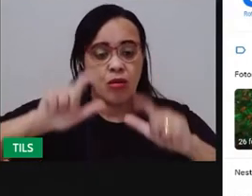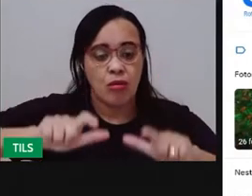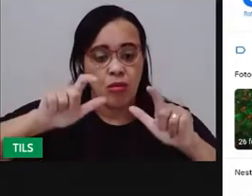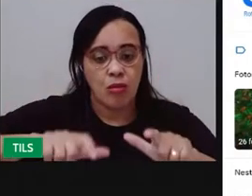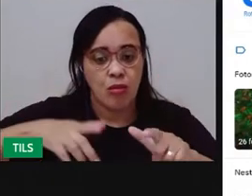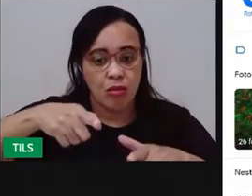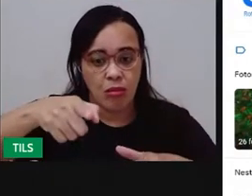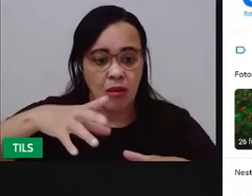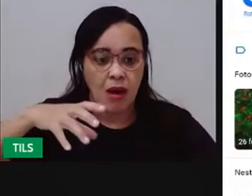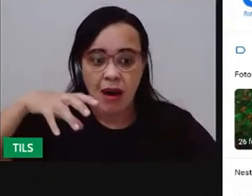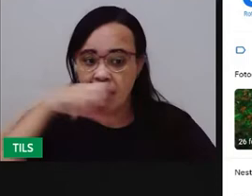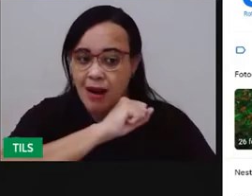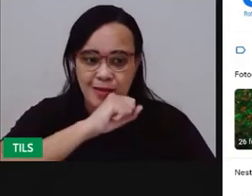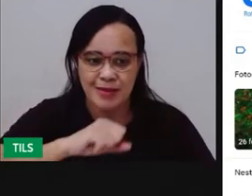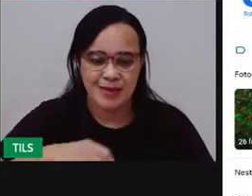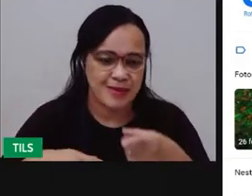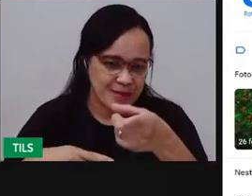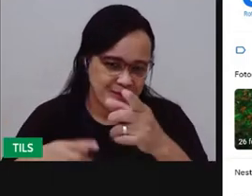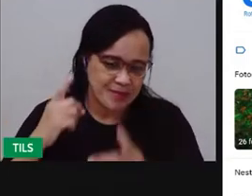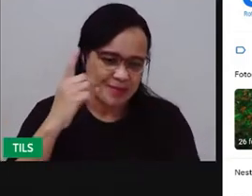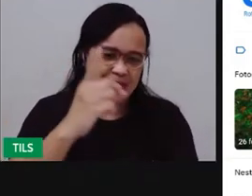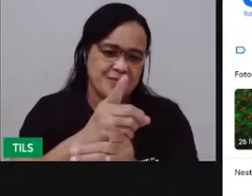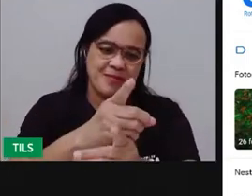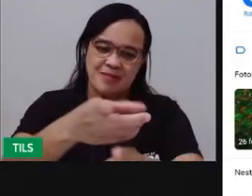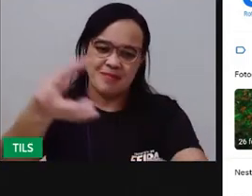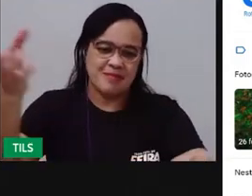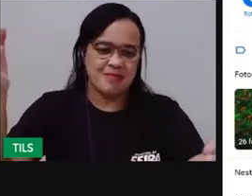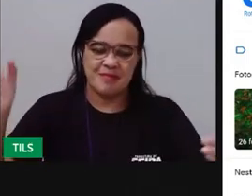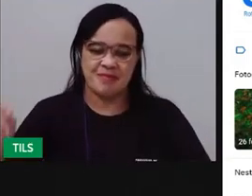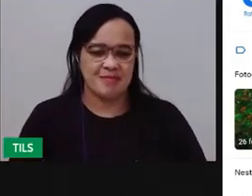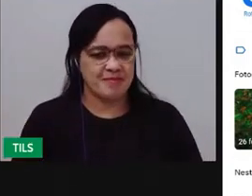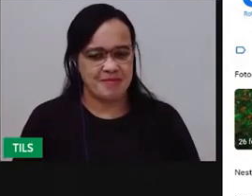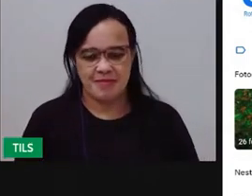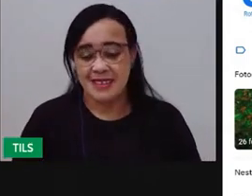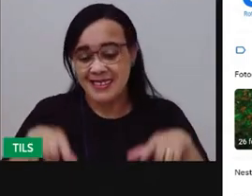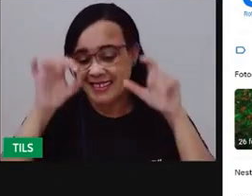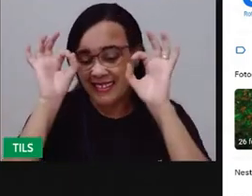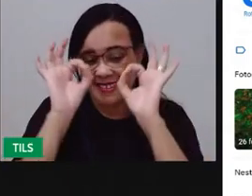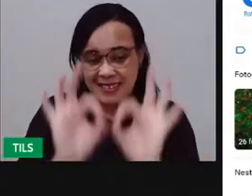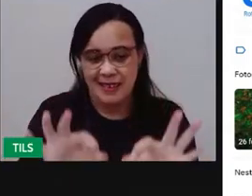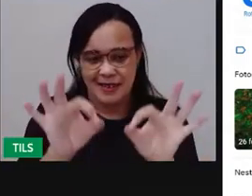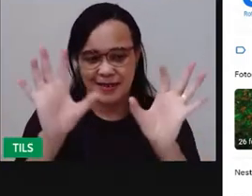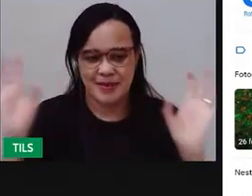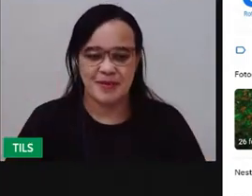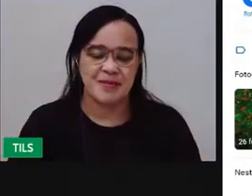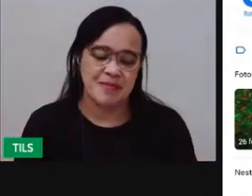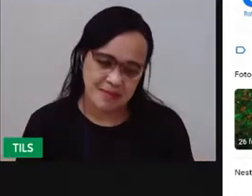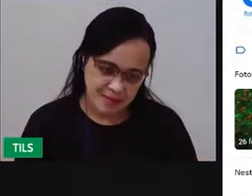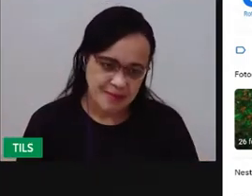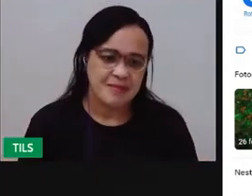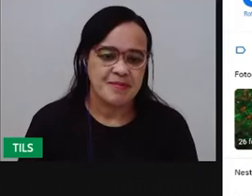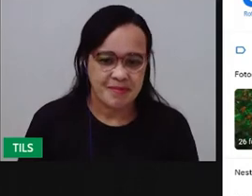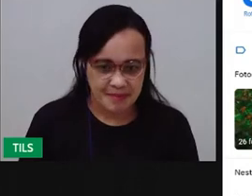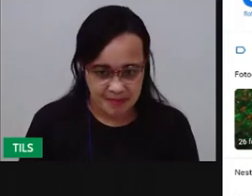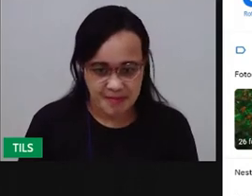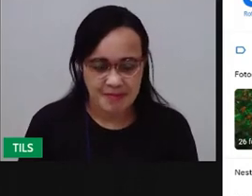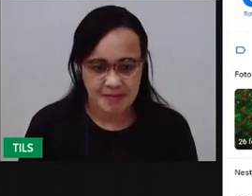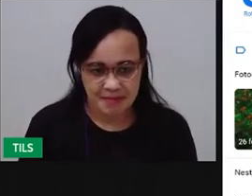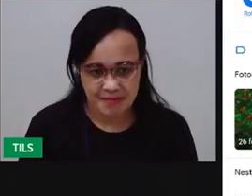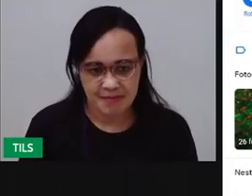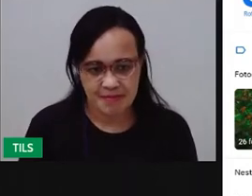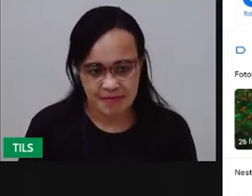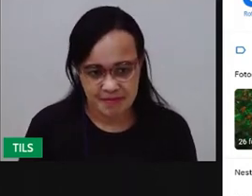certinha, está vendo? Agora eu quero